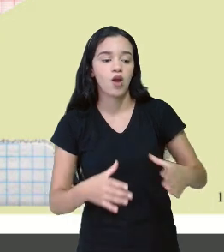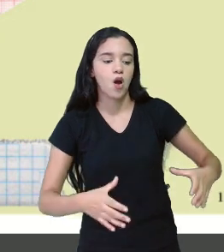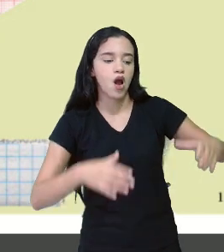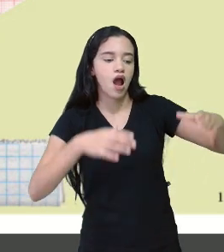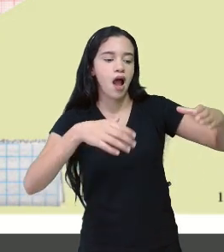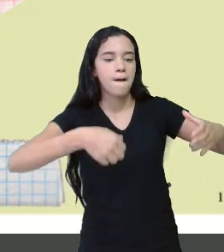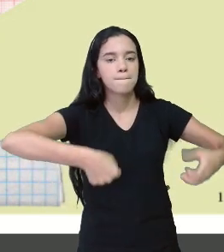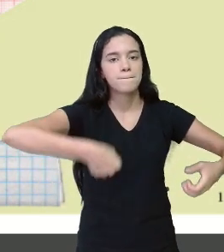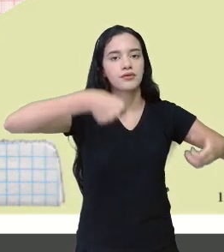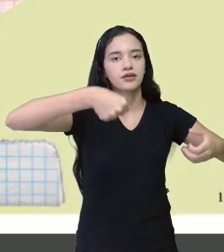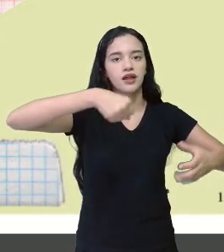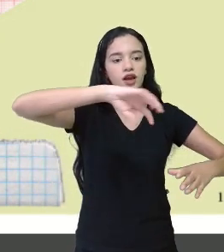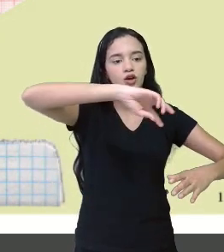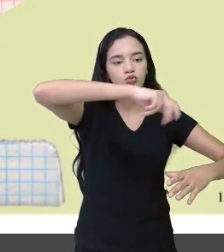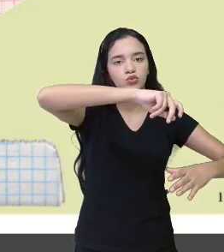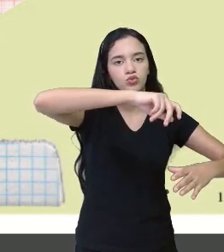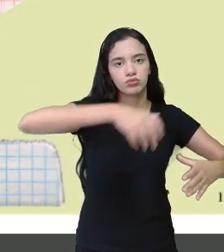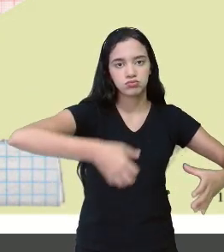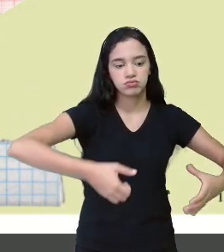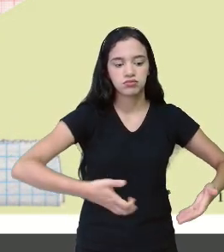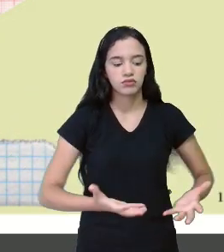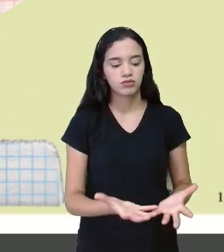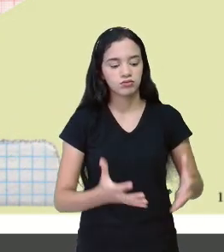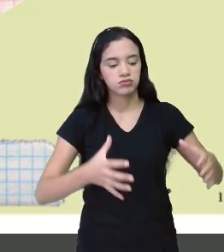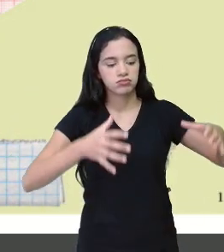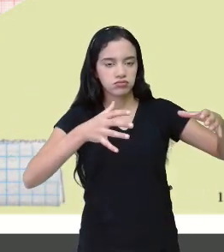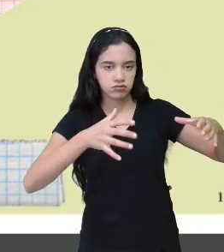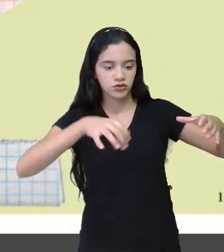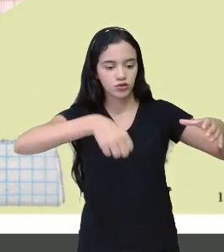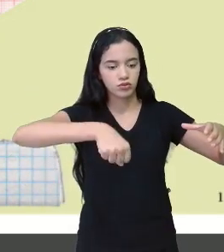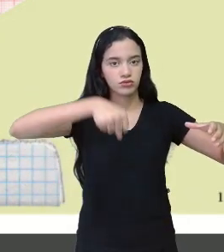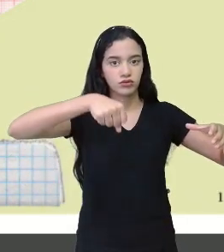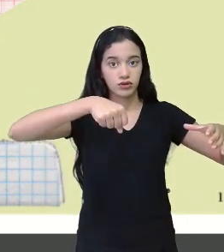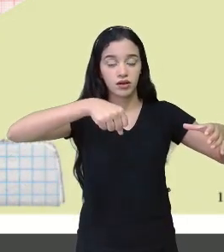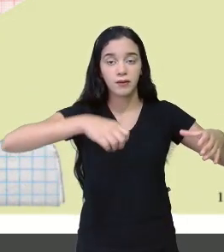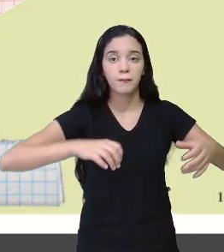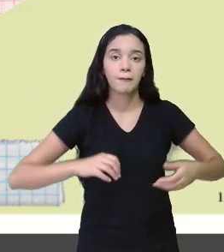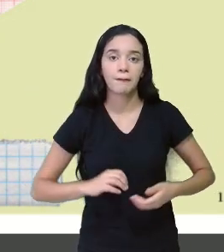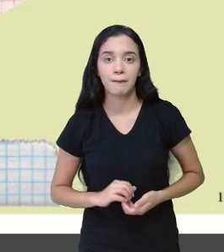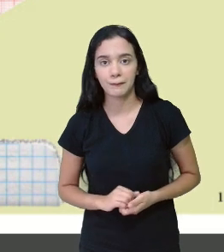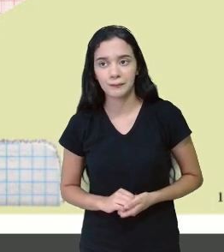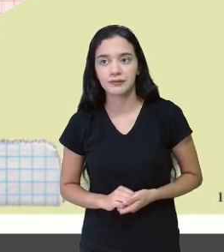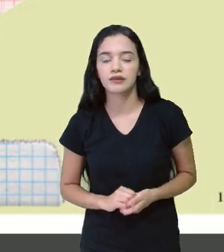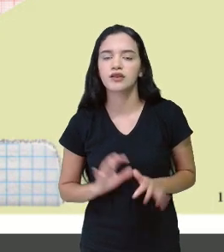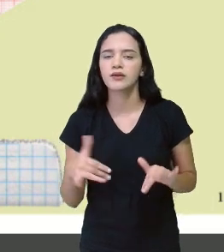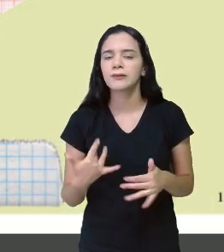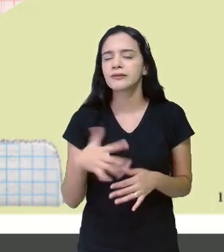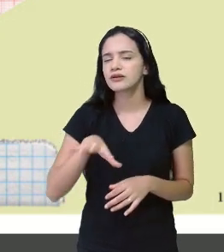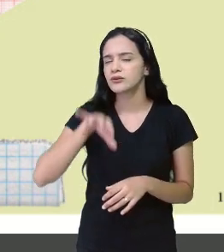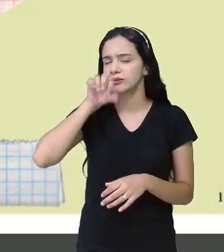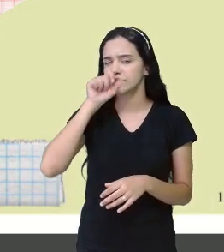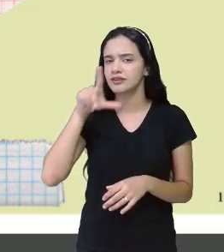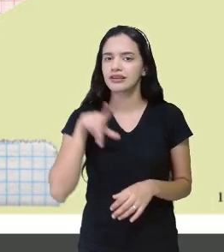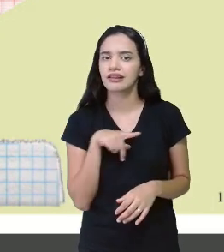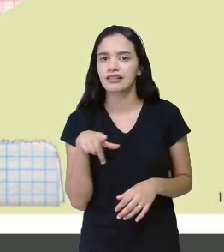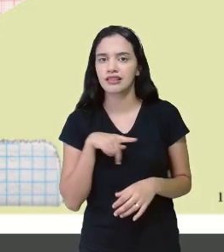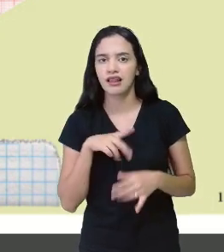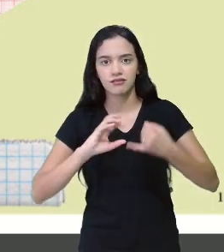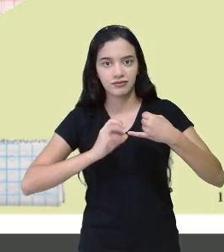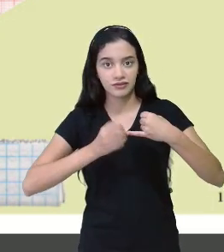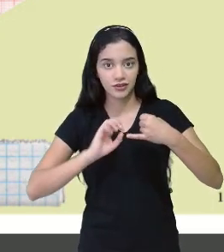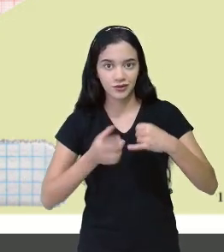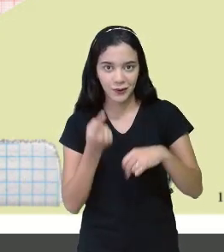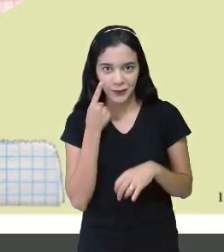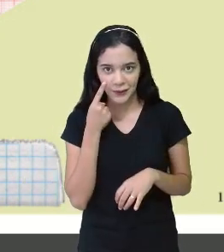que eu estou escutando agora. Shhh, shhh. Nham, nham. Pelo cheiro, tem feijão.